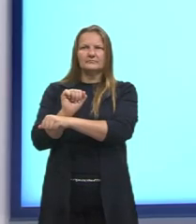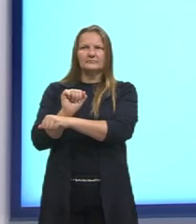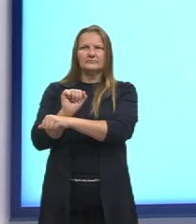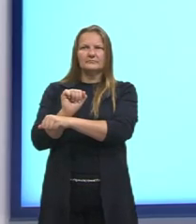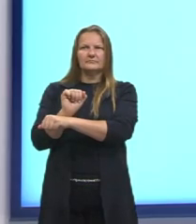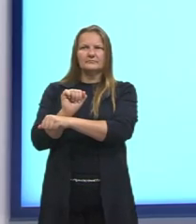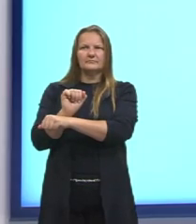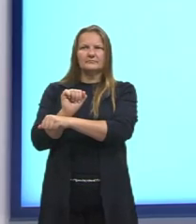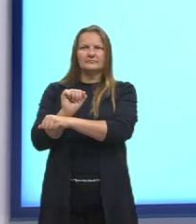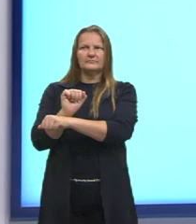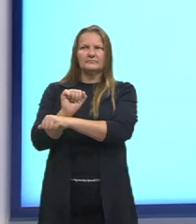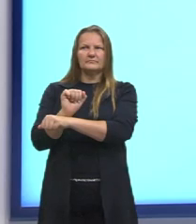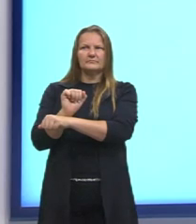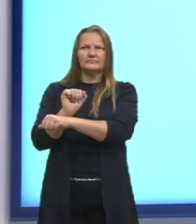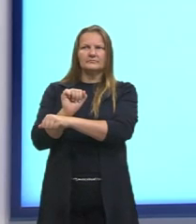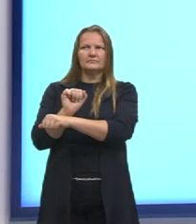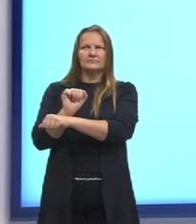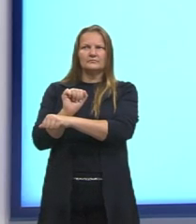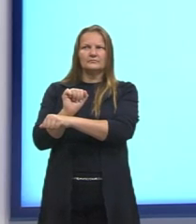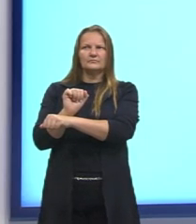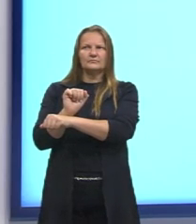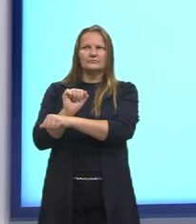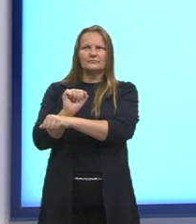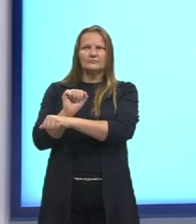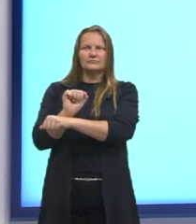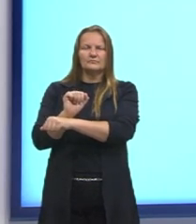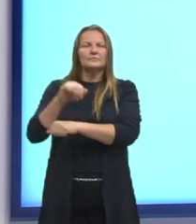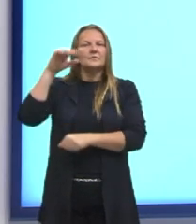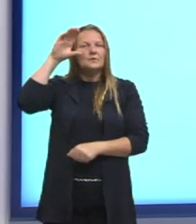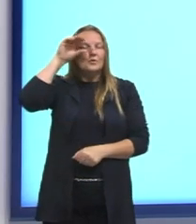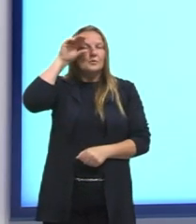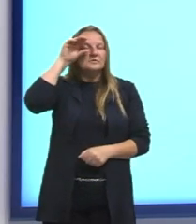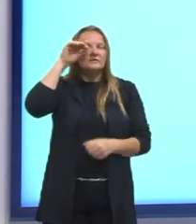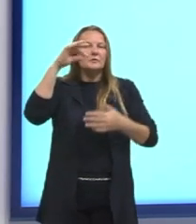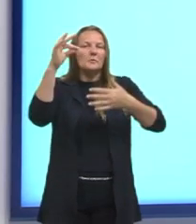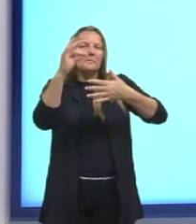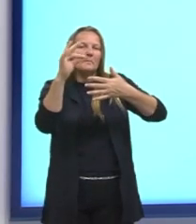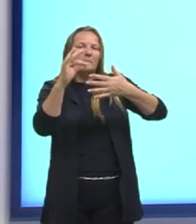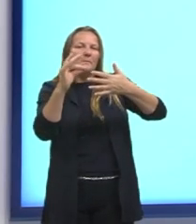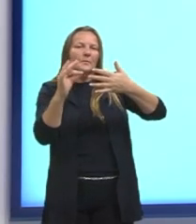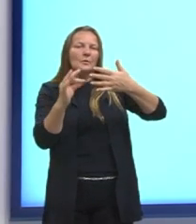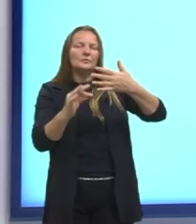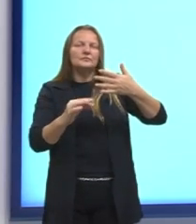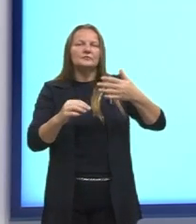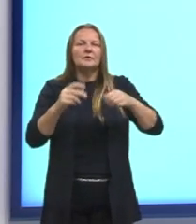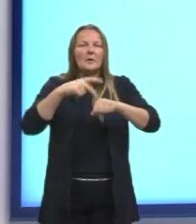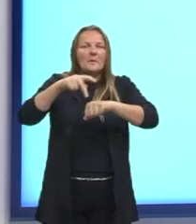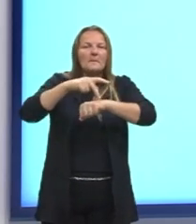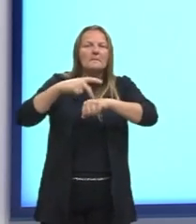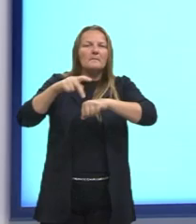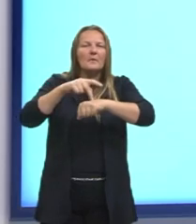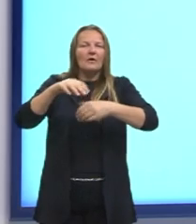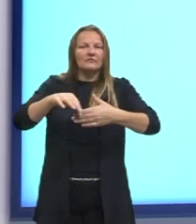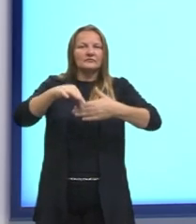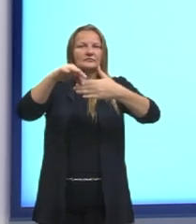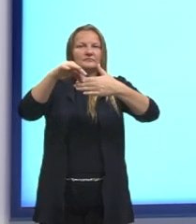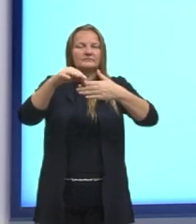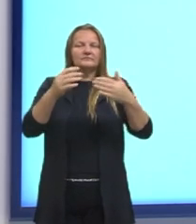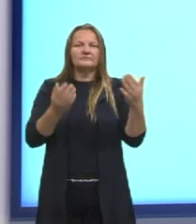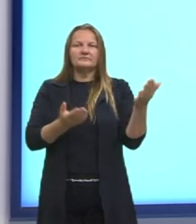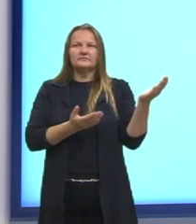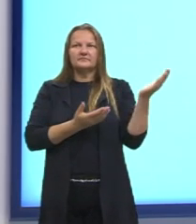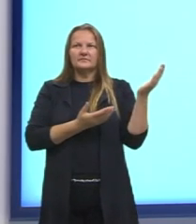Então, nós temos aqui, observando aqui os pontos dos povos que foram salientados, ok?